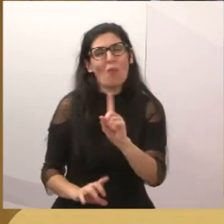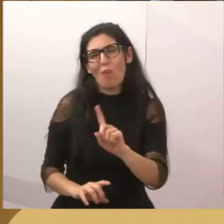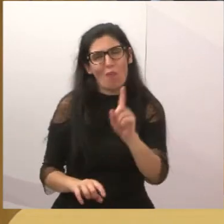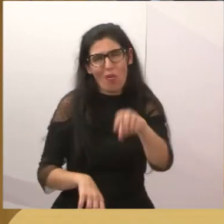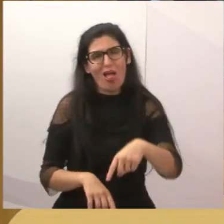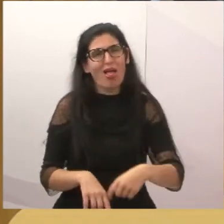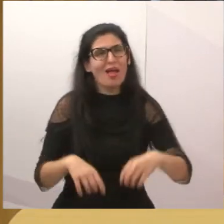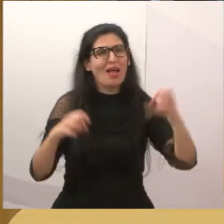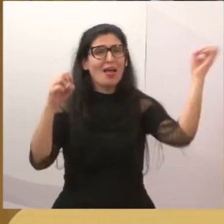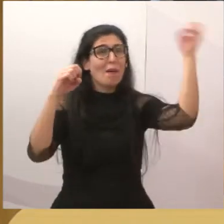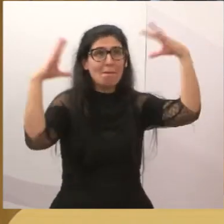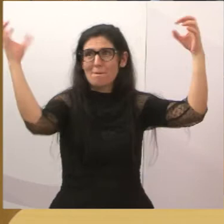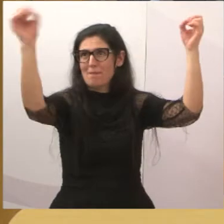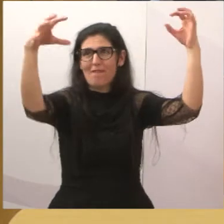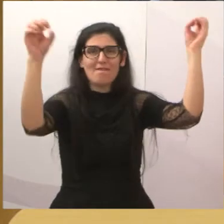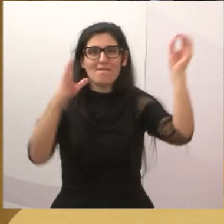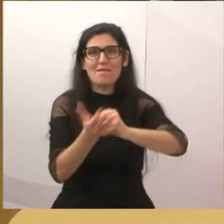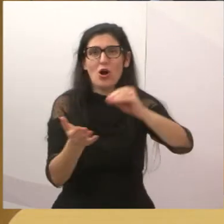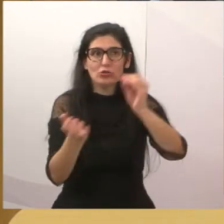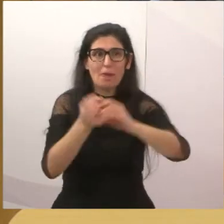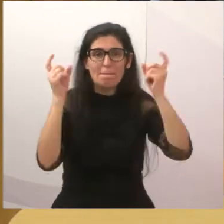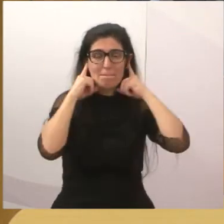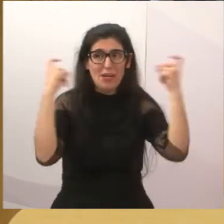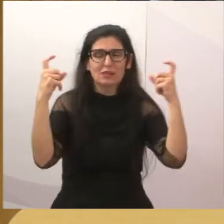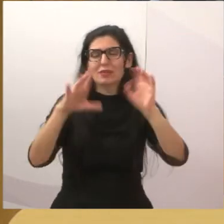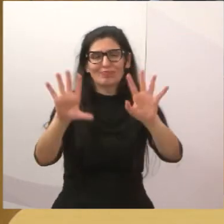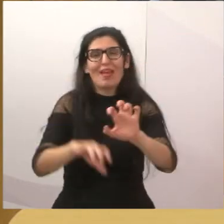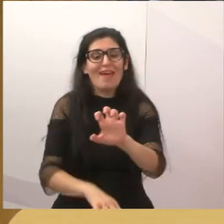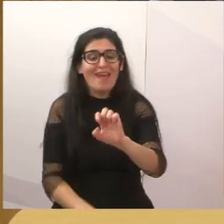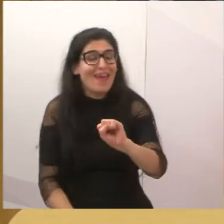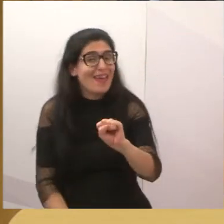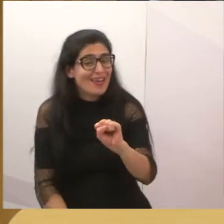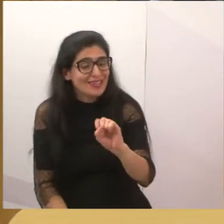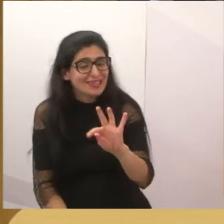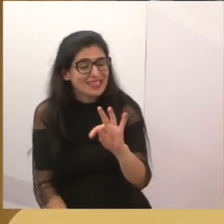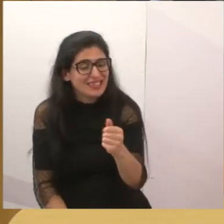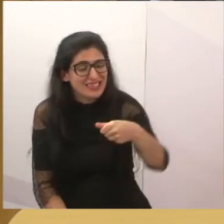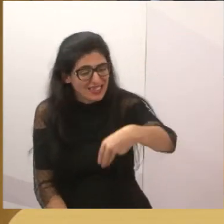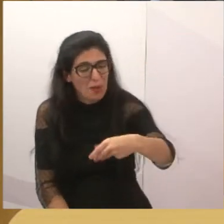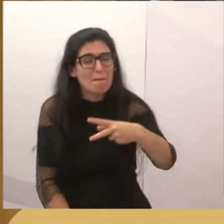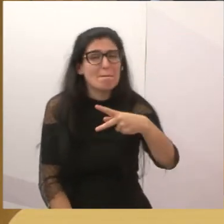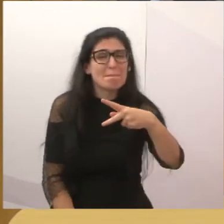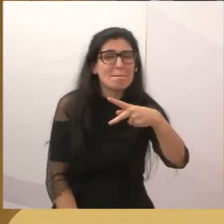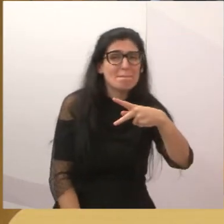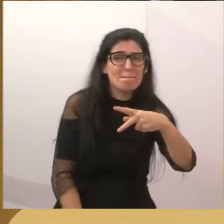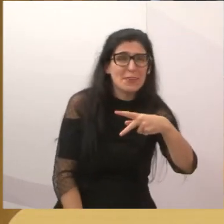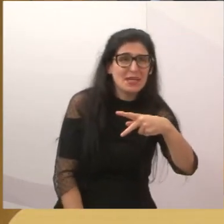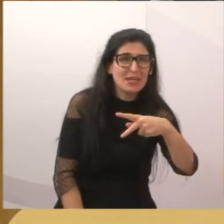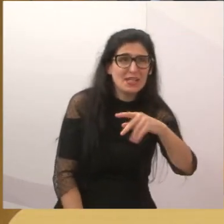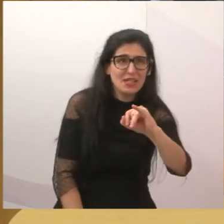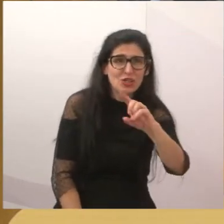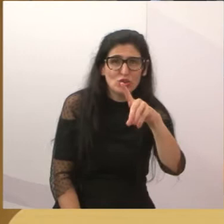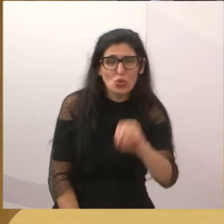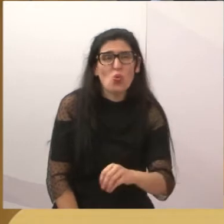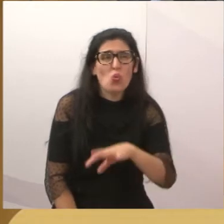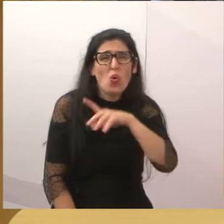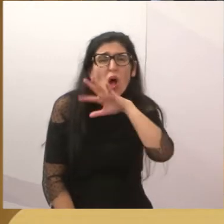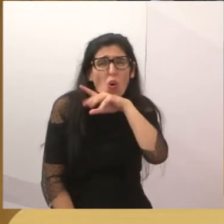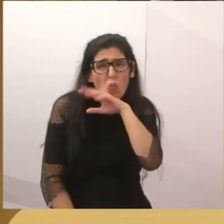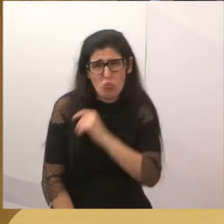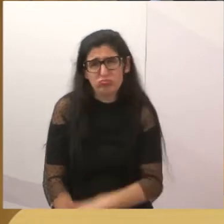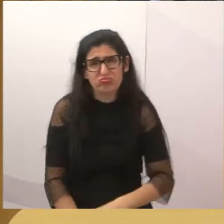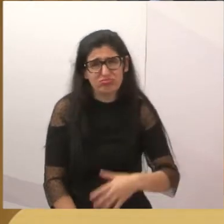Nós estamos falando de fogos de artifício com estampido. É esses que incomodam. Animais, crianças, idosos e autistas.